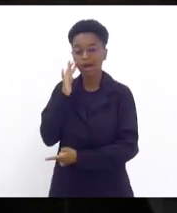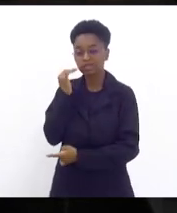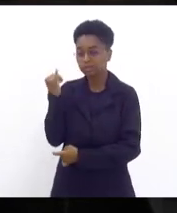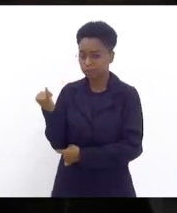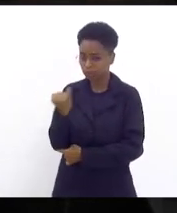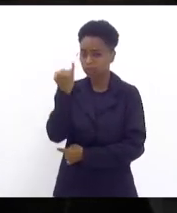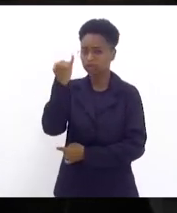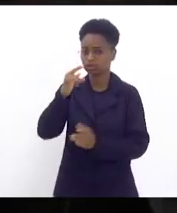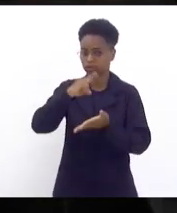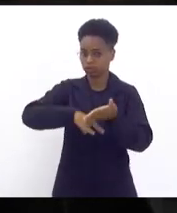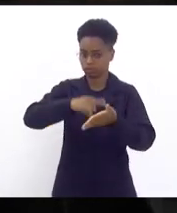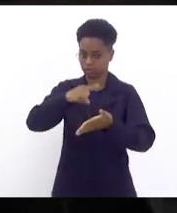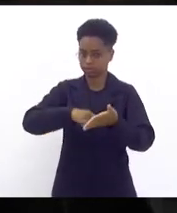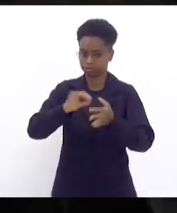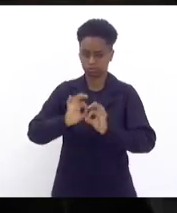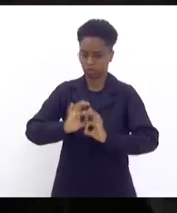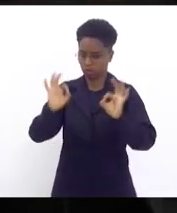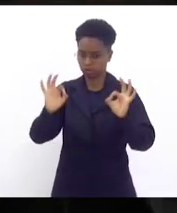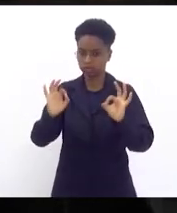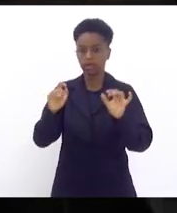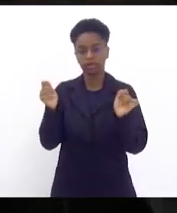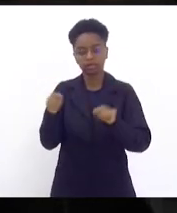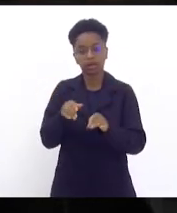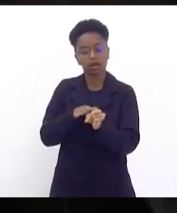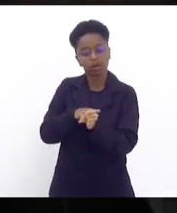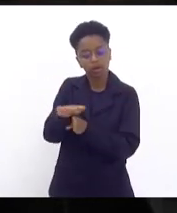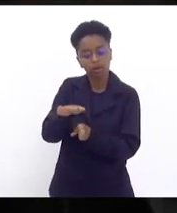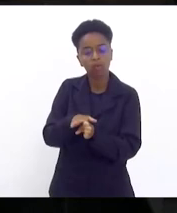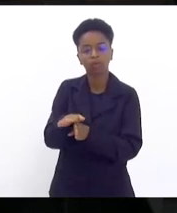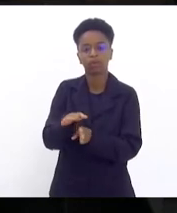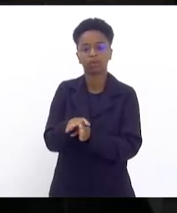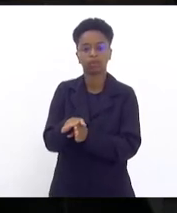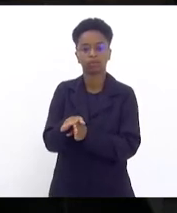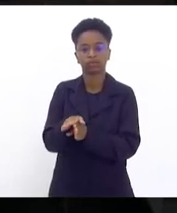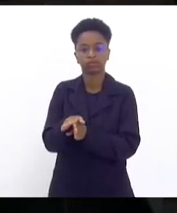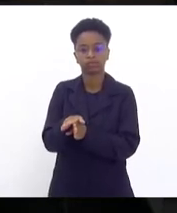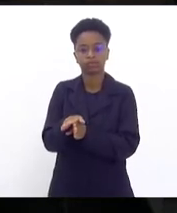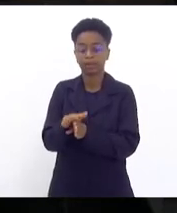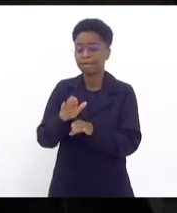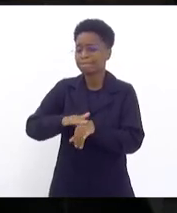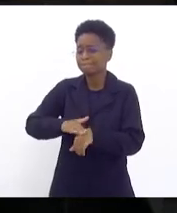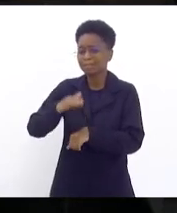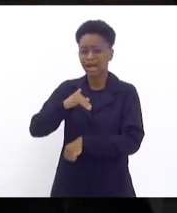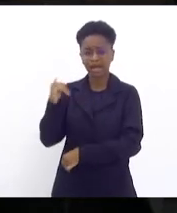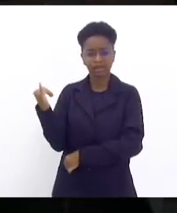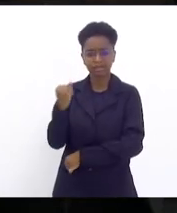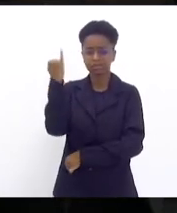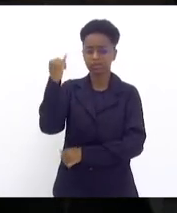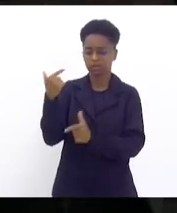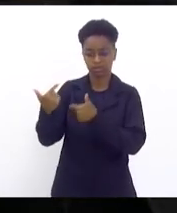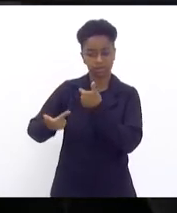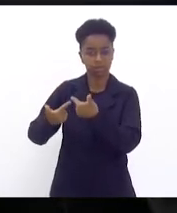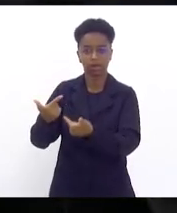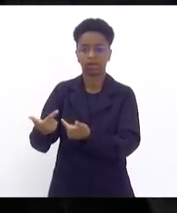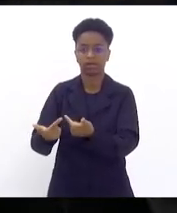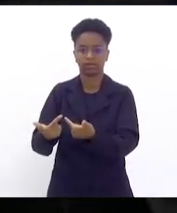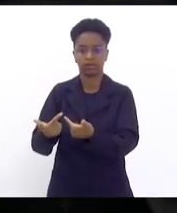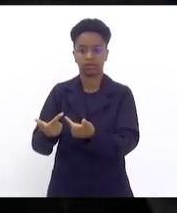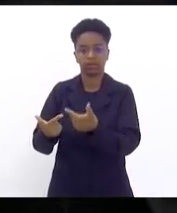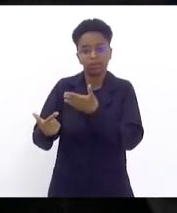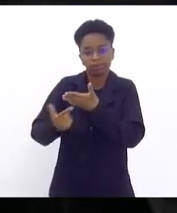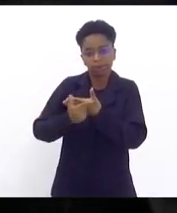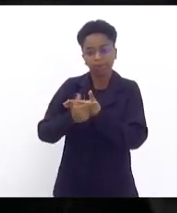excelente documento para orientar uma das mais importantes funções da